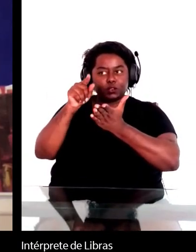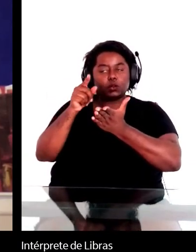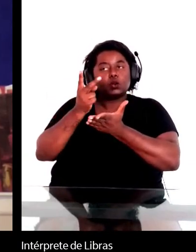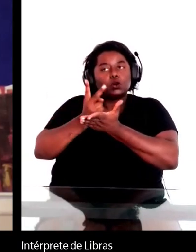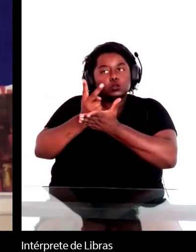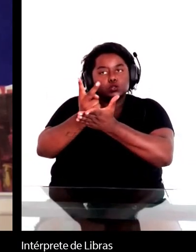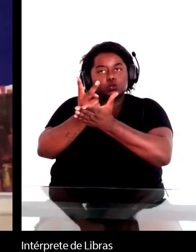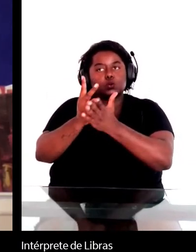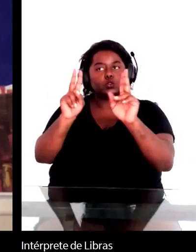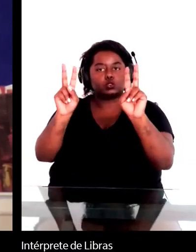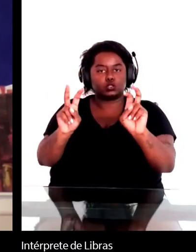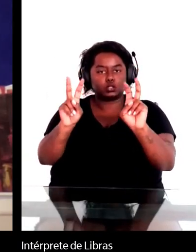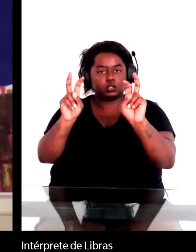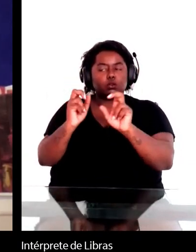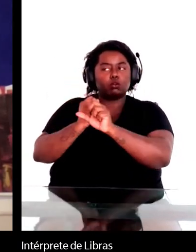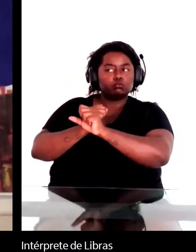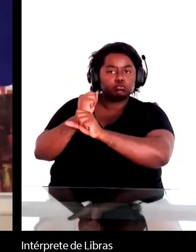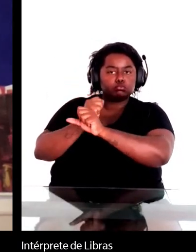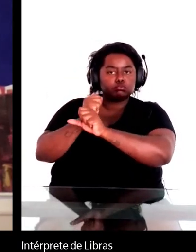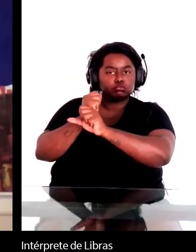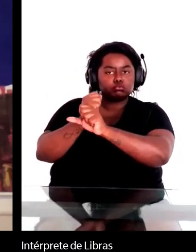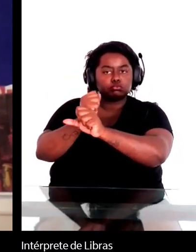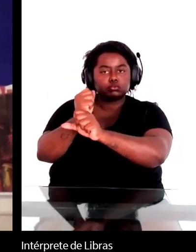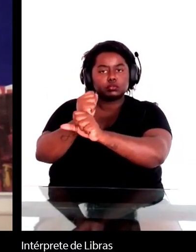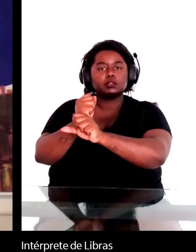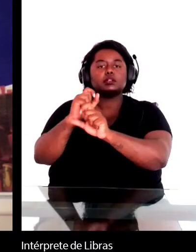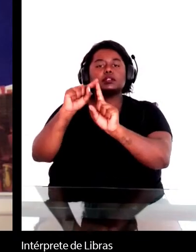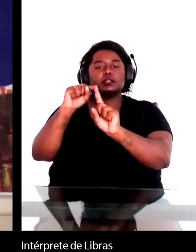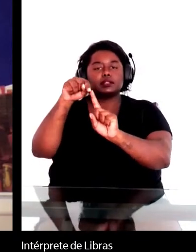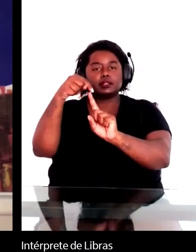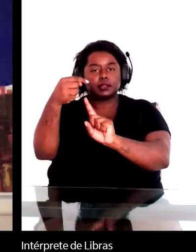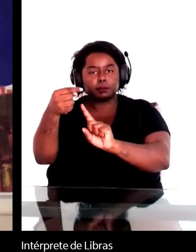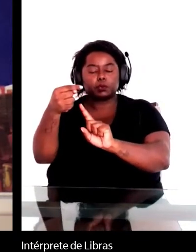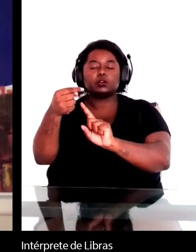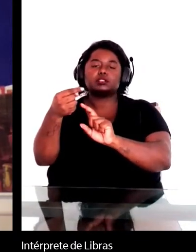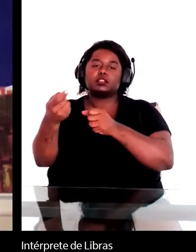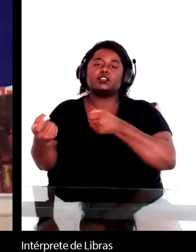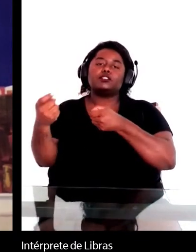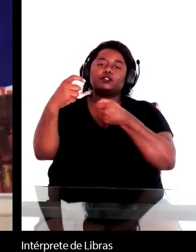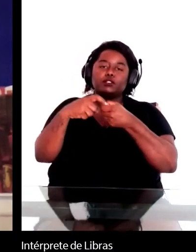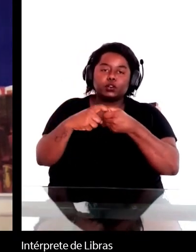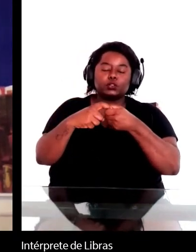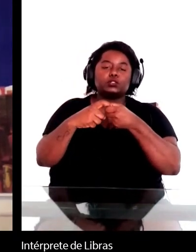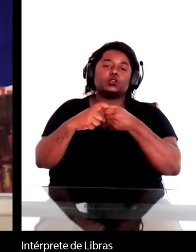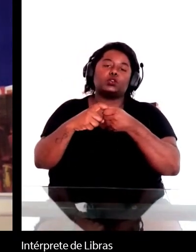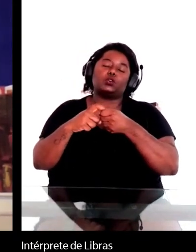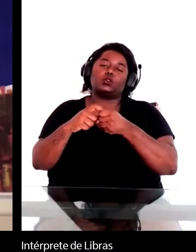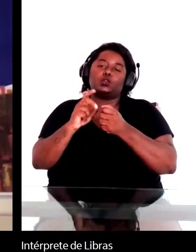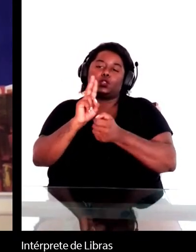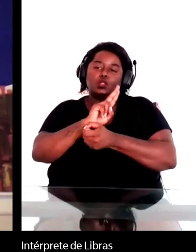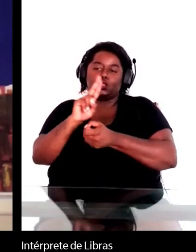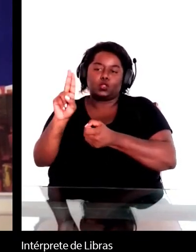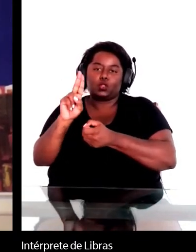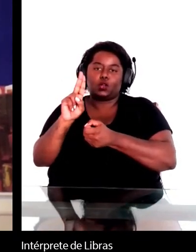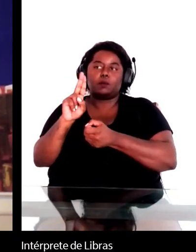anos, antes de voltar para Pássimas Memórias de Brás Cubas, ou seja, Memórias Pássimas de Brás Cubas, na edição de Oxford,